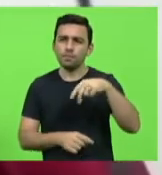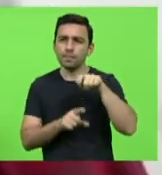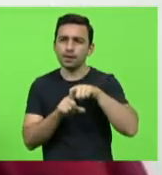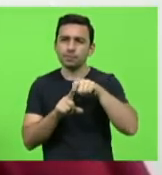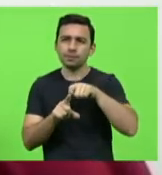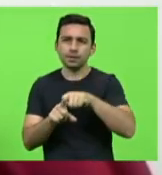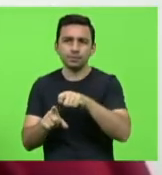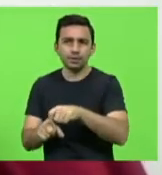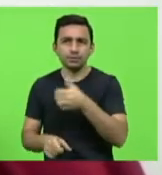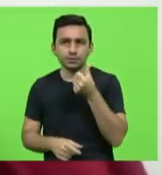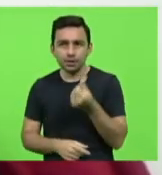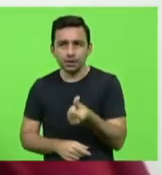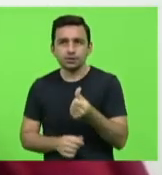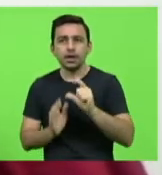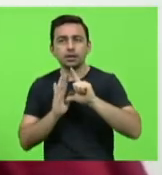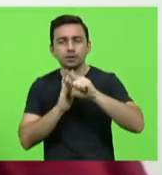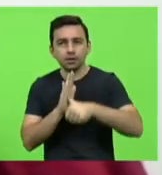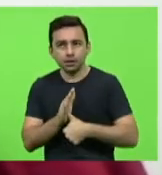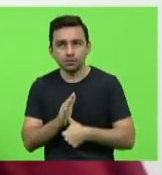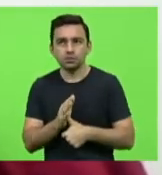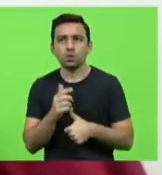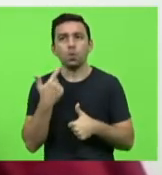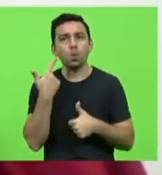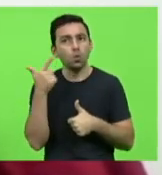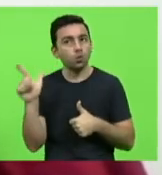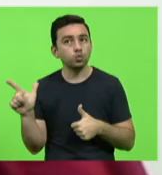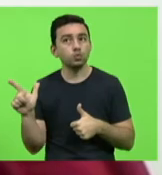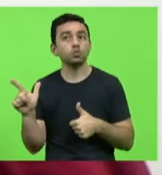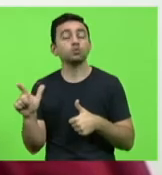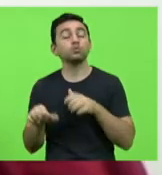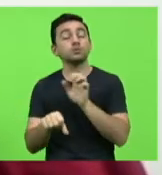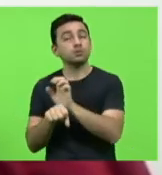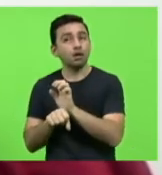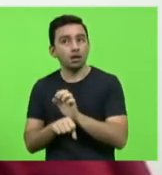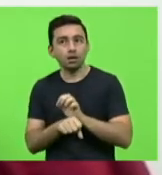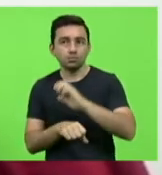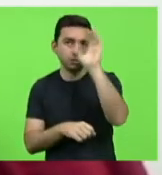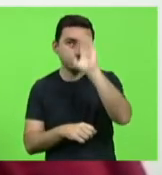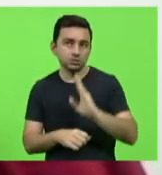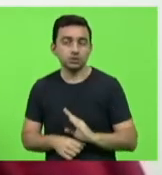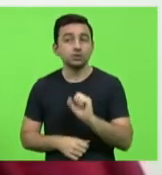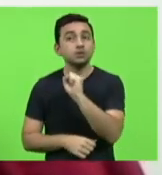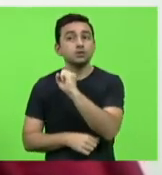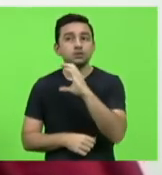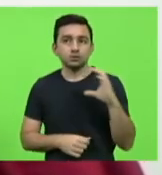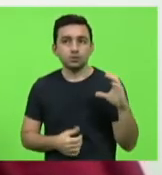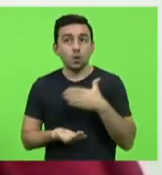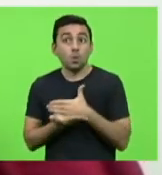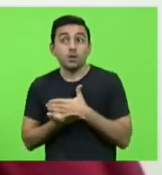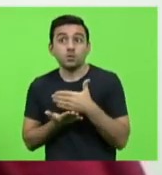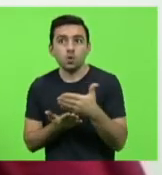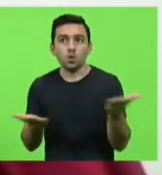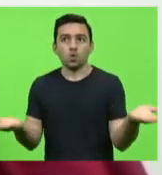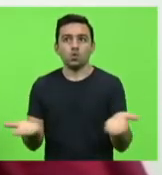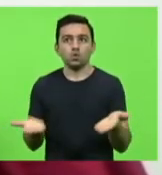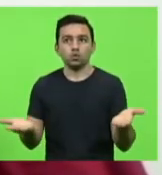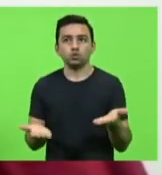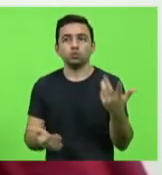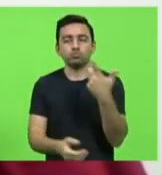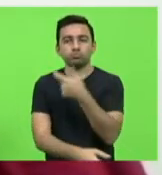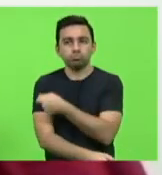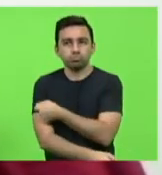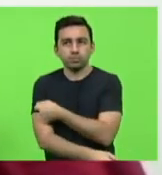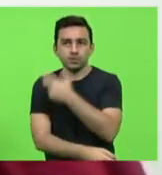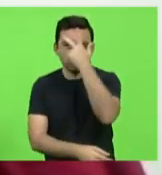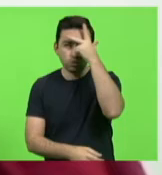meses e com atraso em relação a outros estados brasileiros Santa Catarina iniciou hoje a imunização de quem